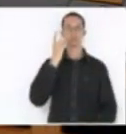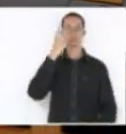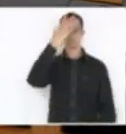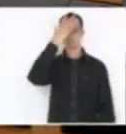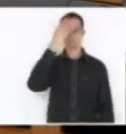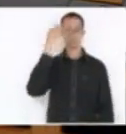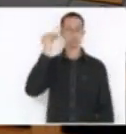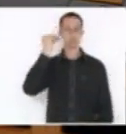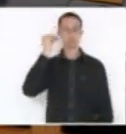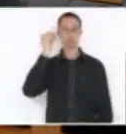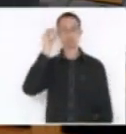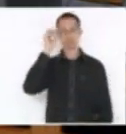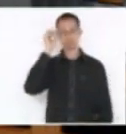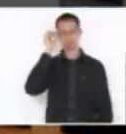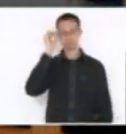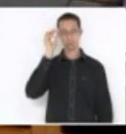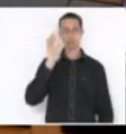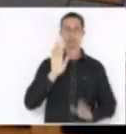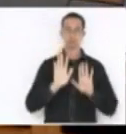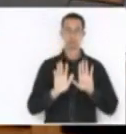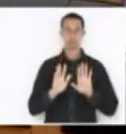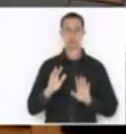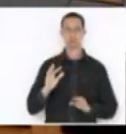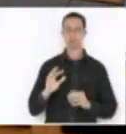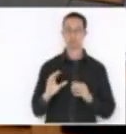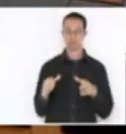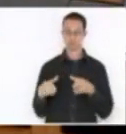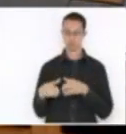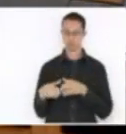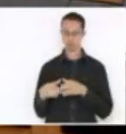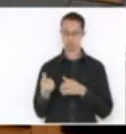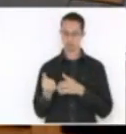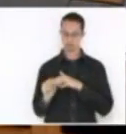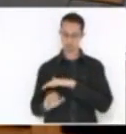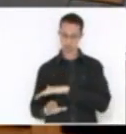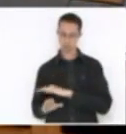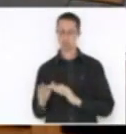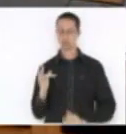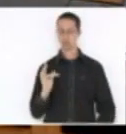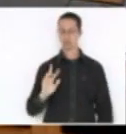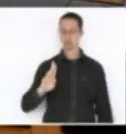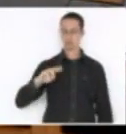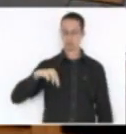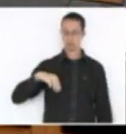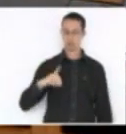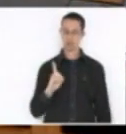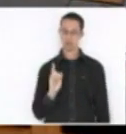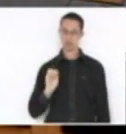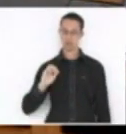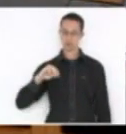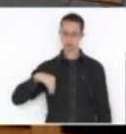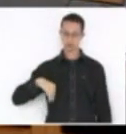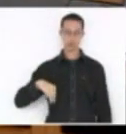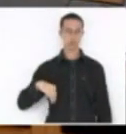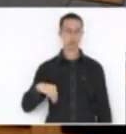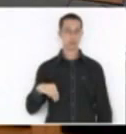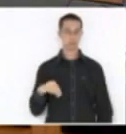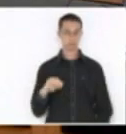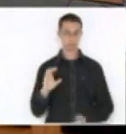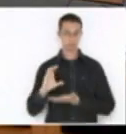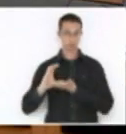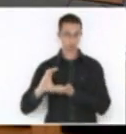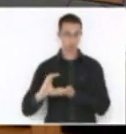mas o Fundam, senhor presidente, o Fundam é um fundo de apoio aos